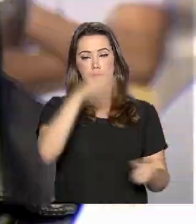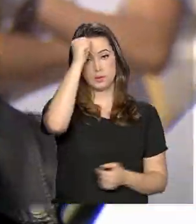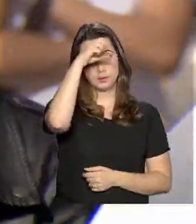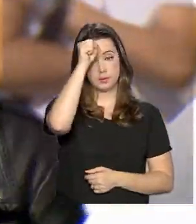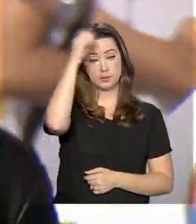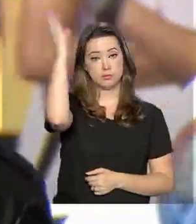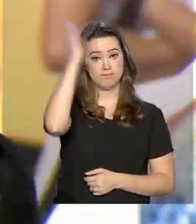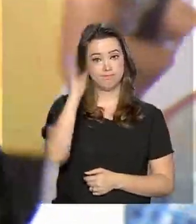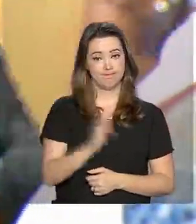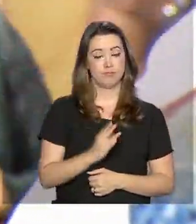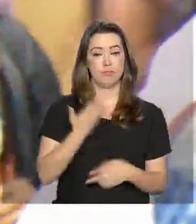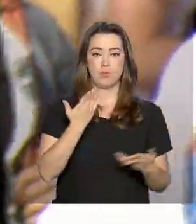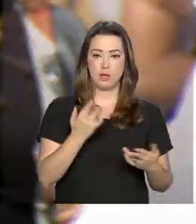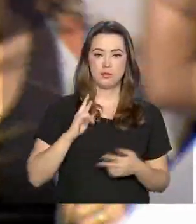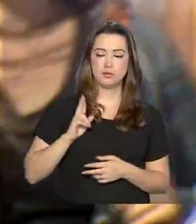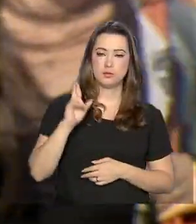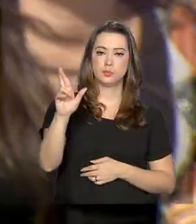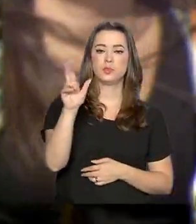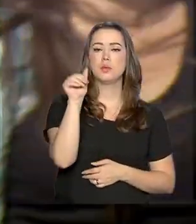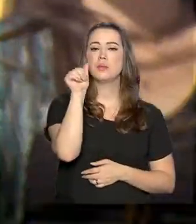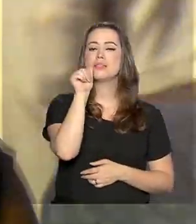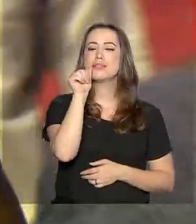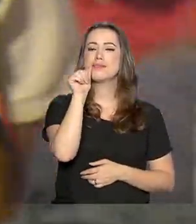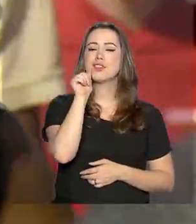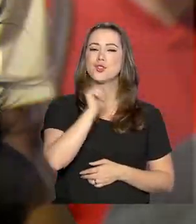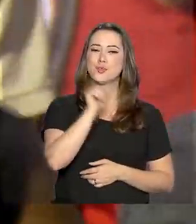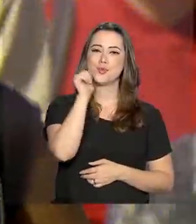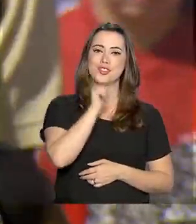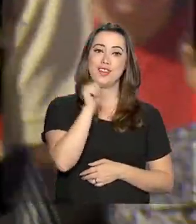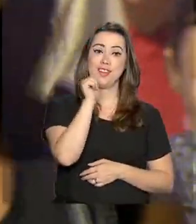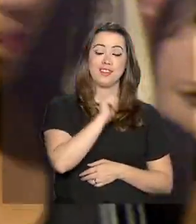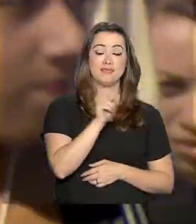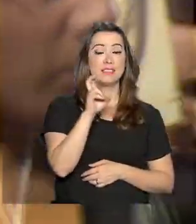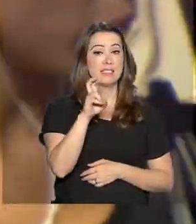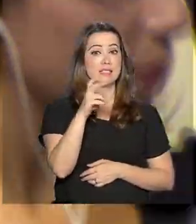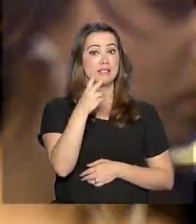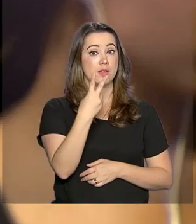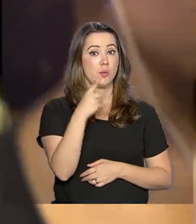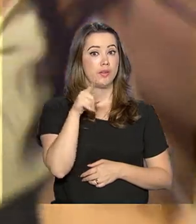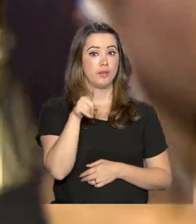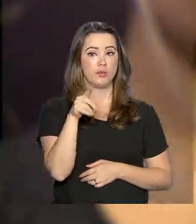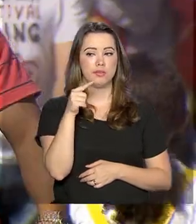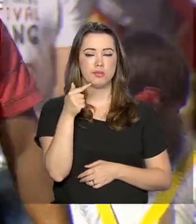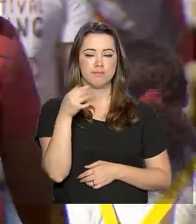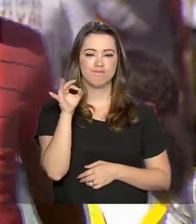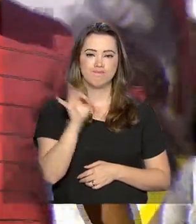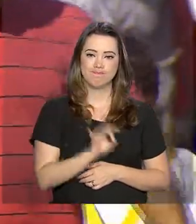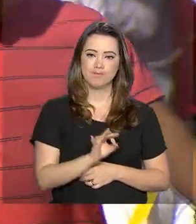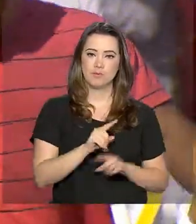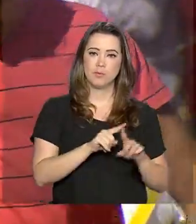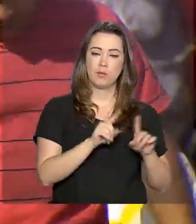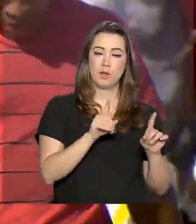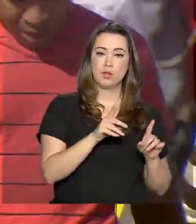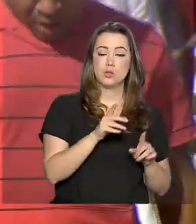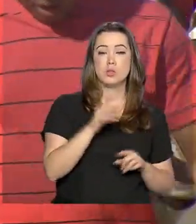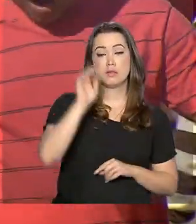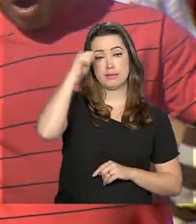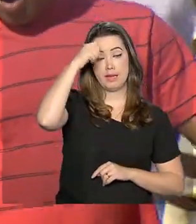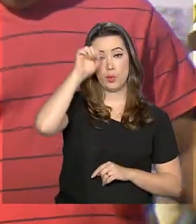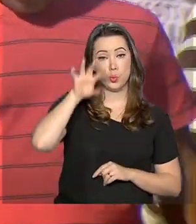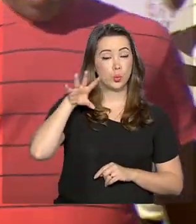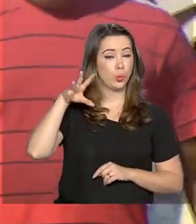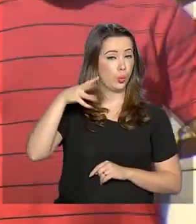Brasil. As representantes do sexo feminino somam 52,7%. Já os negros são